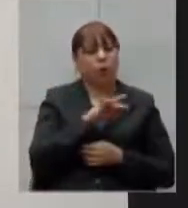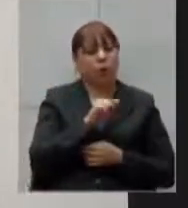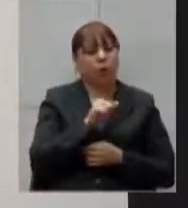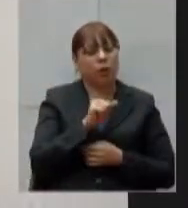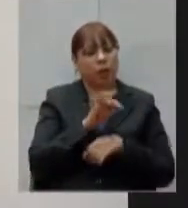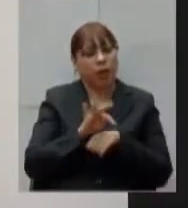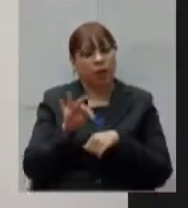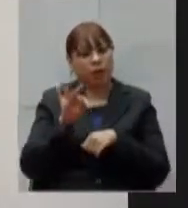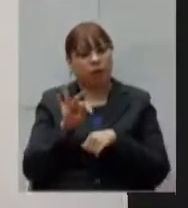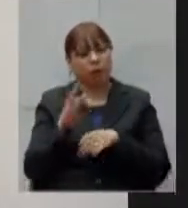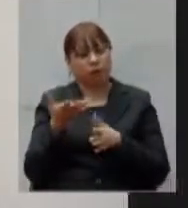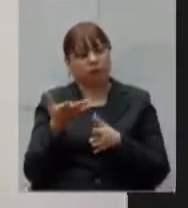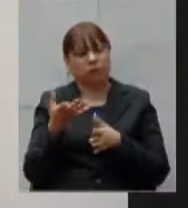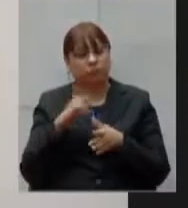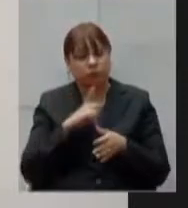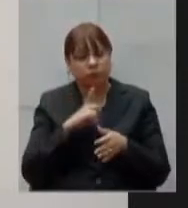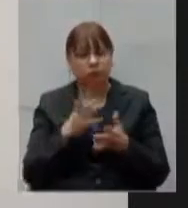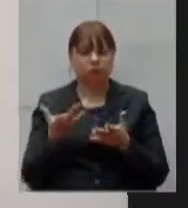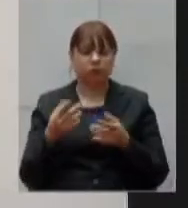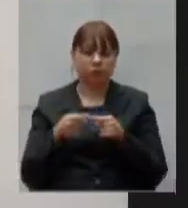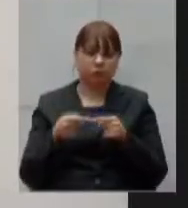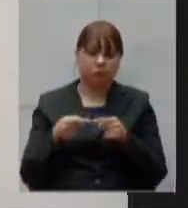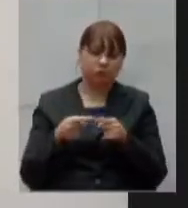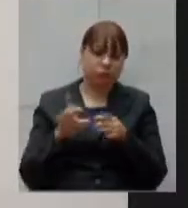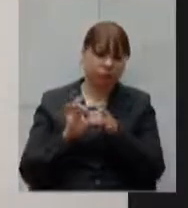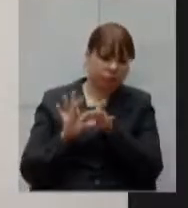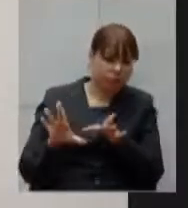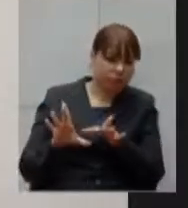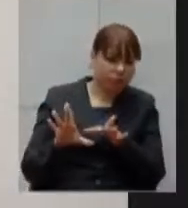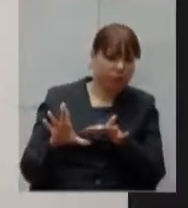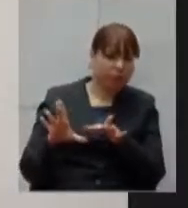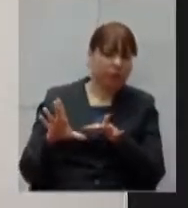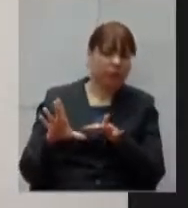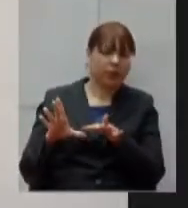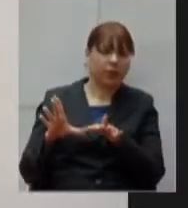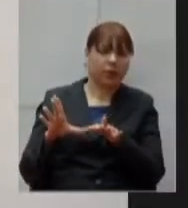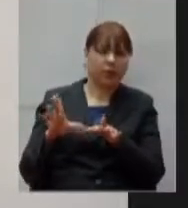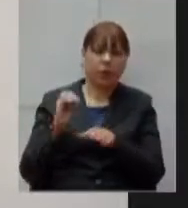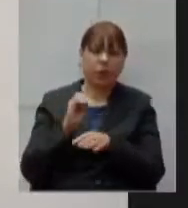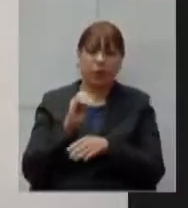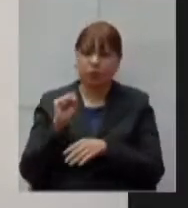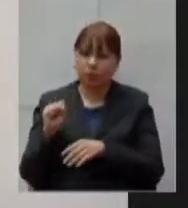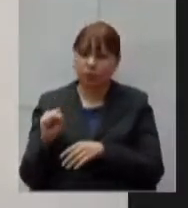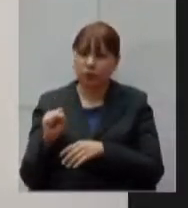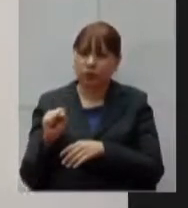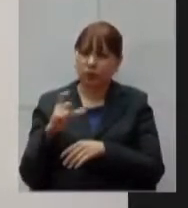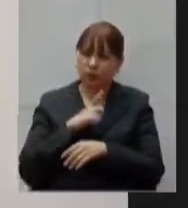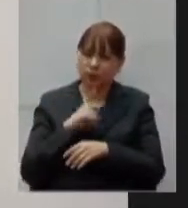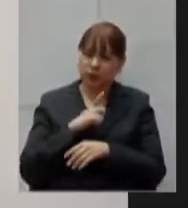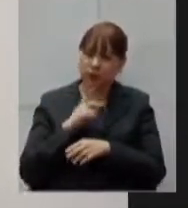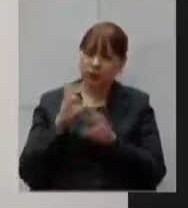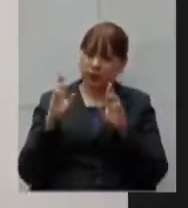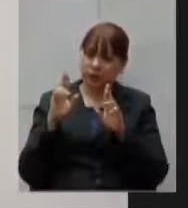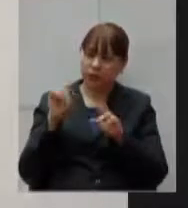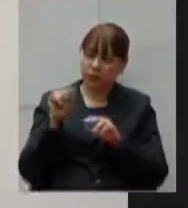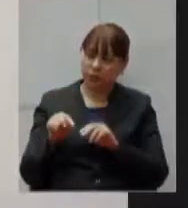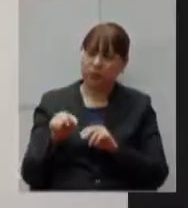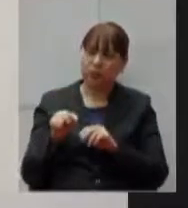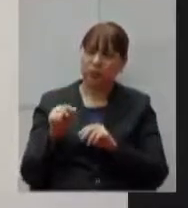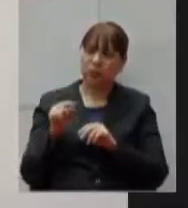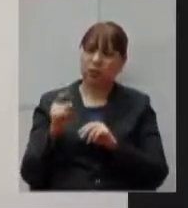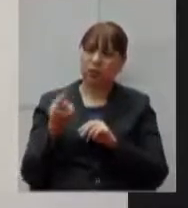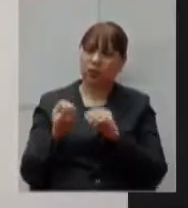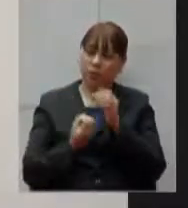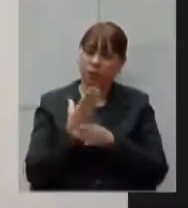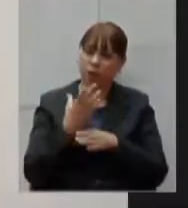desaconselhava a habilitação da entidade como organização social para gerir um hospital de campanha sem capacidade técnica queria saber o